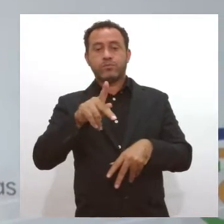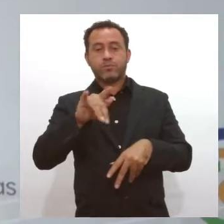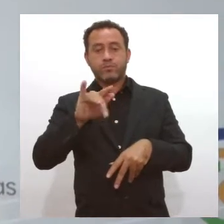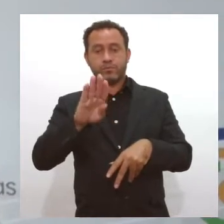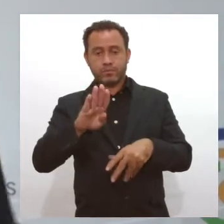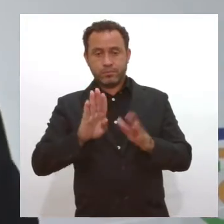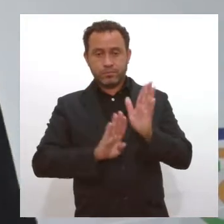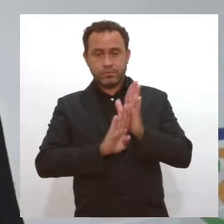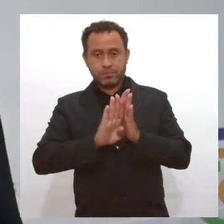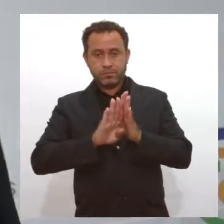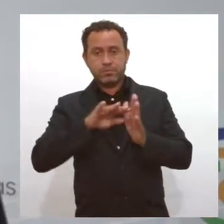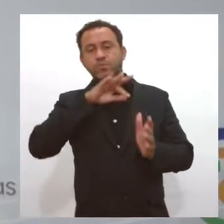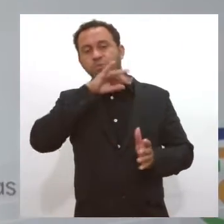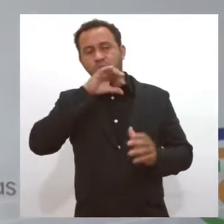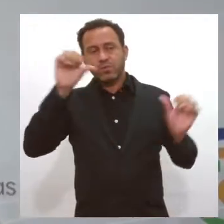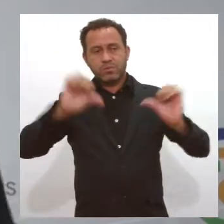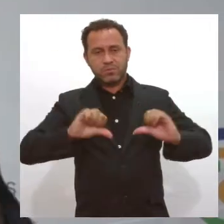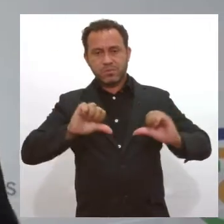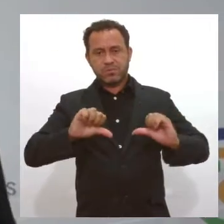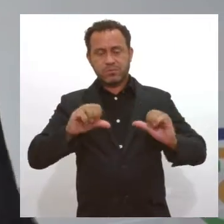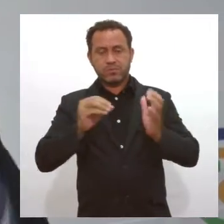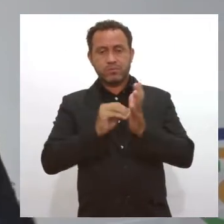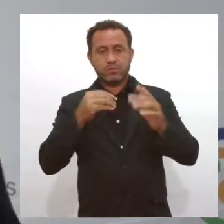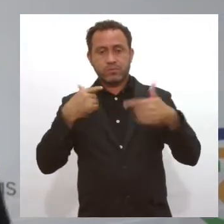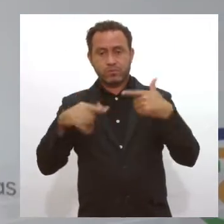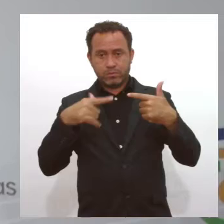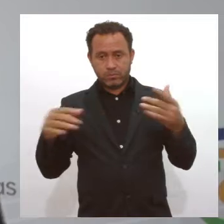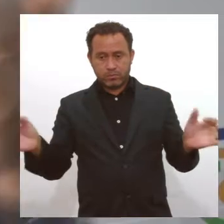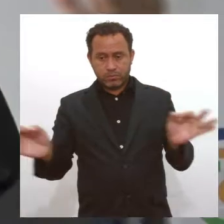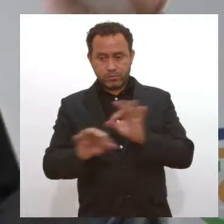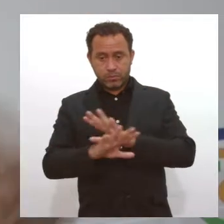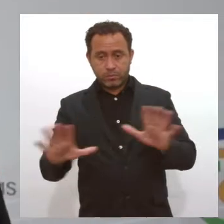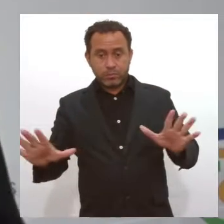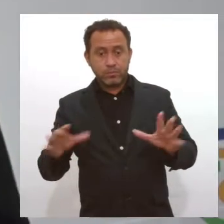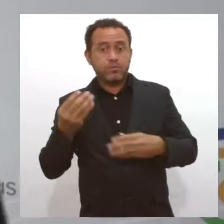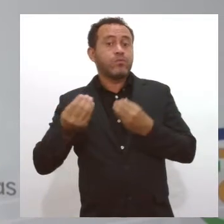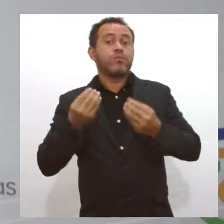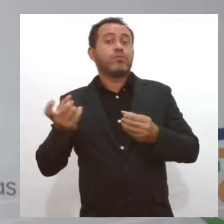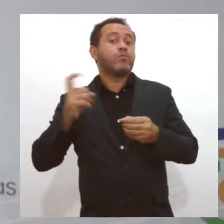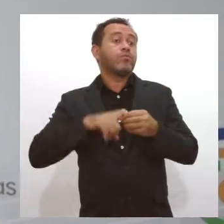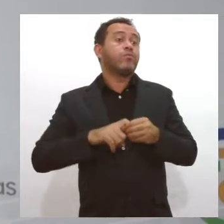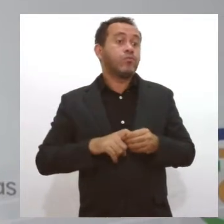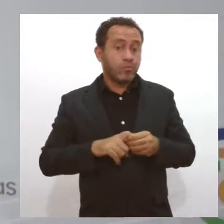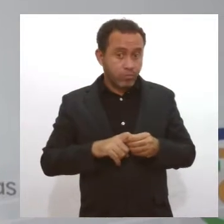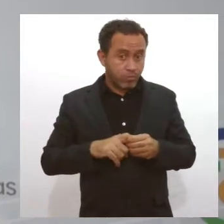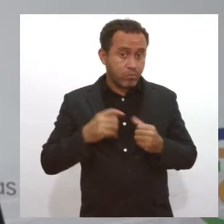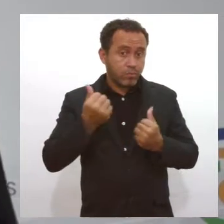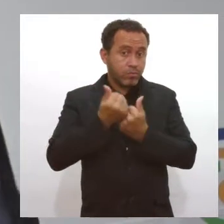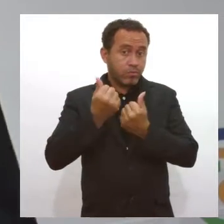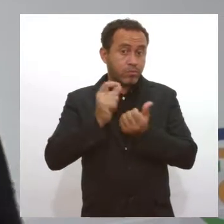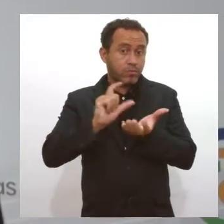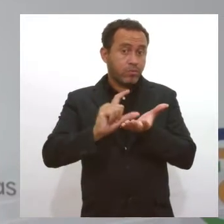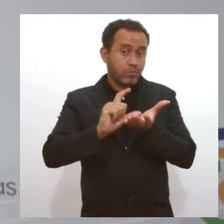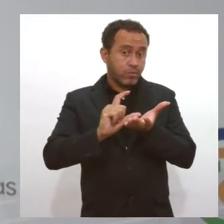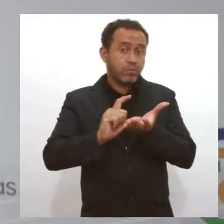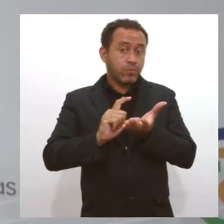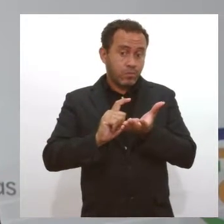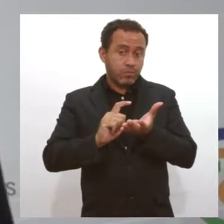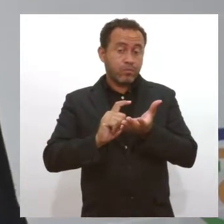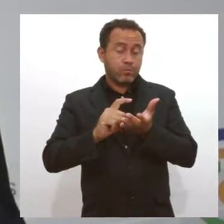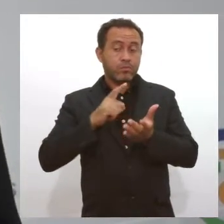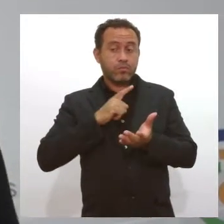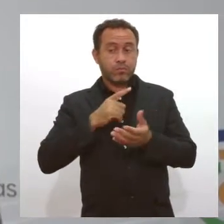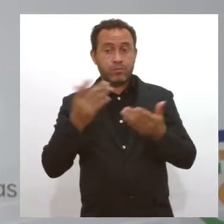no nosso estado, estamos vendo desemprego, e quando passar essa pandemia não teremos também tantos mais auxílios emergenciais como estão sendo